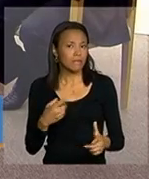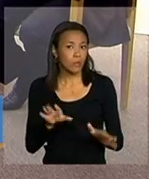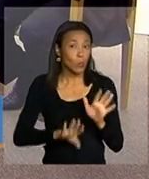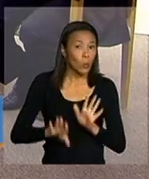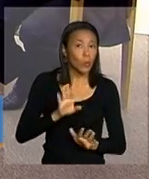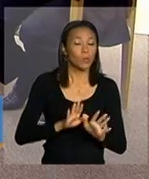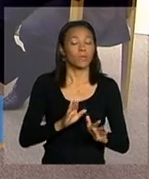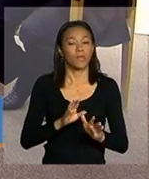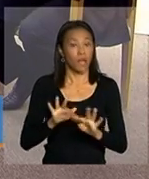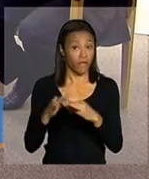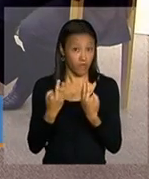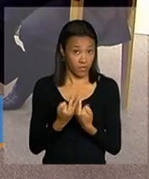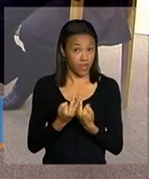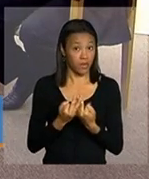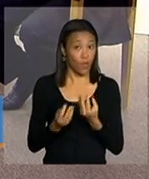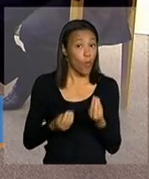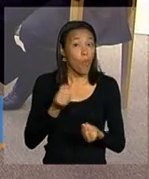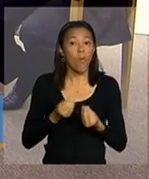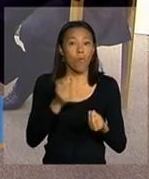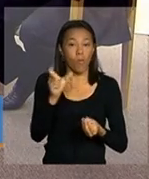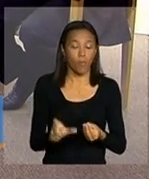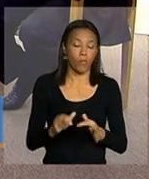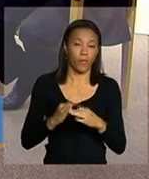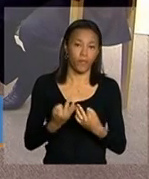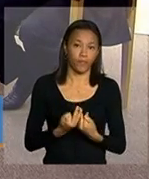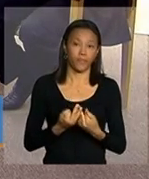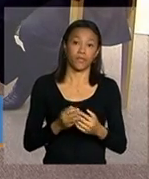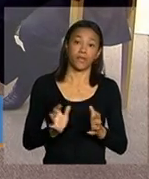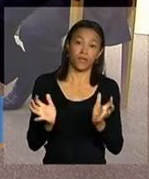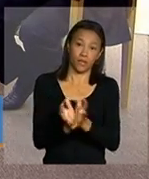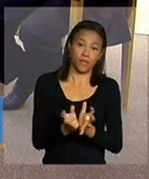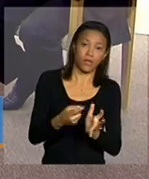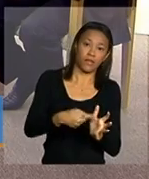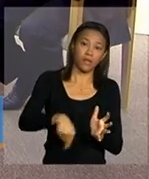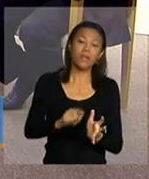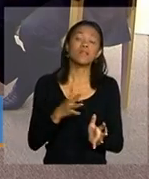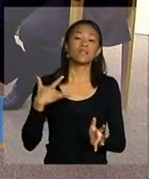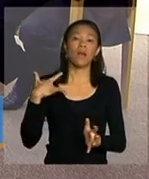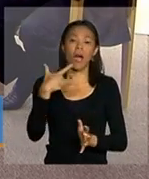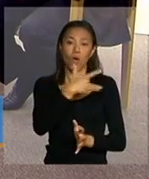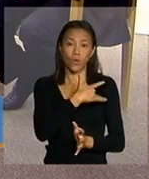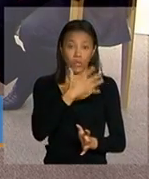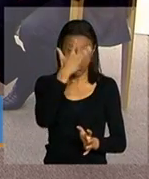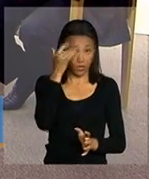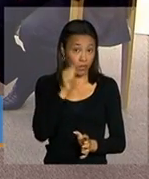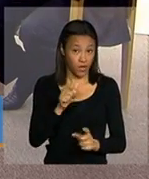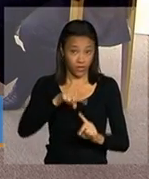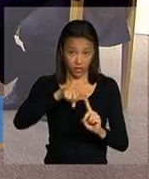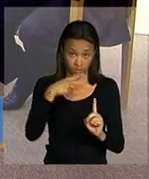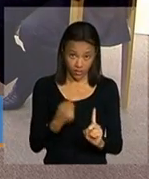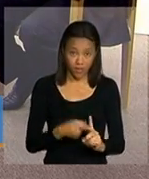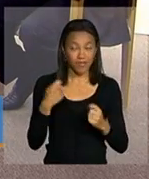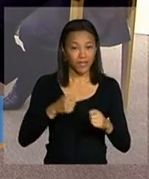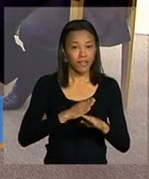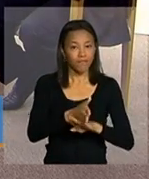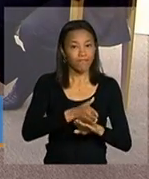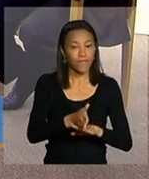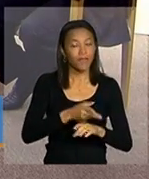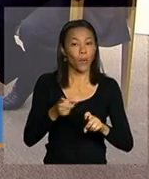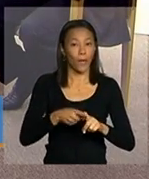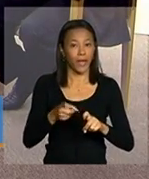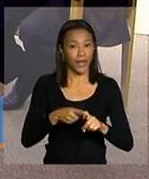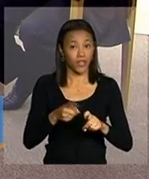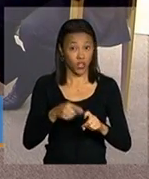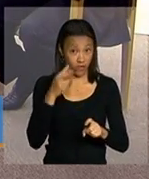daquela família. Na saúde, as gestantes têm que fazer o pré-natal e você acompanha o